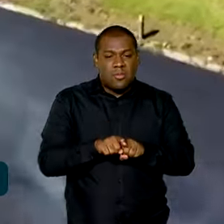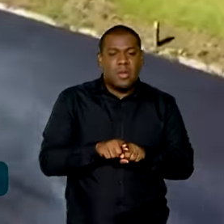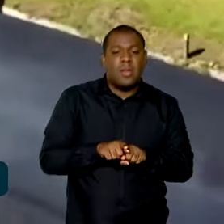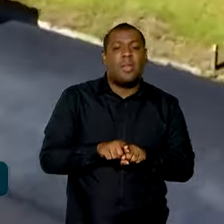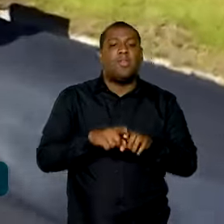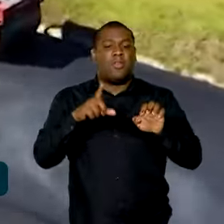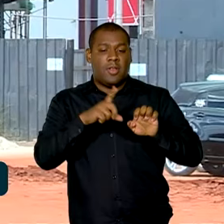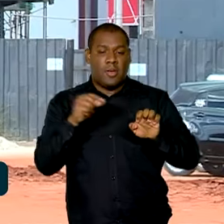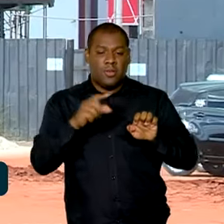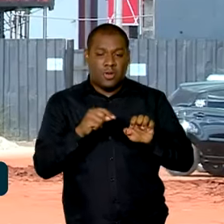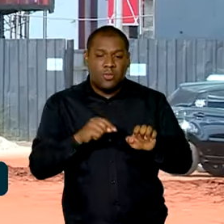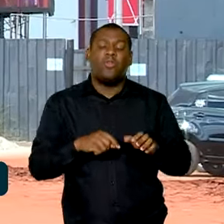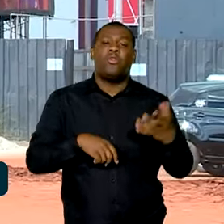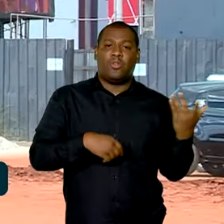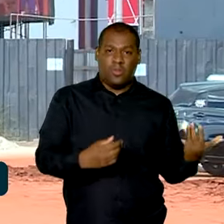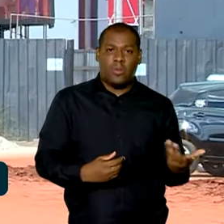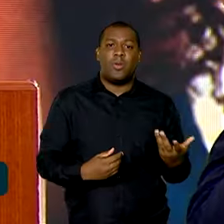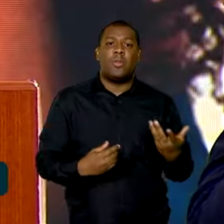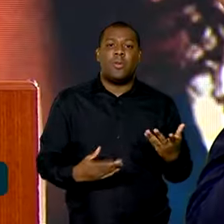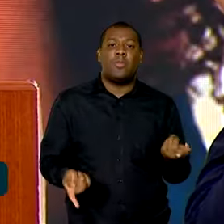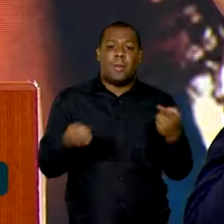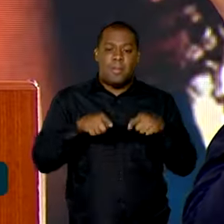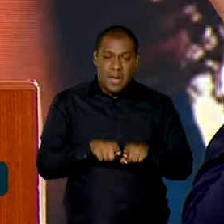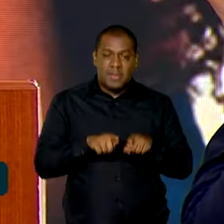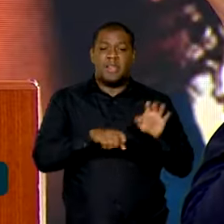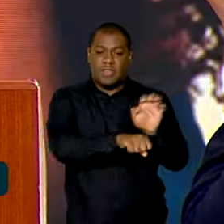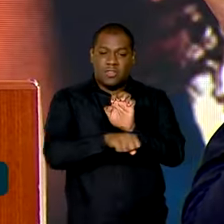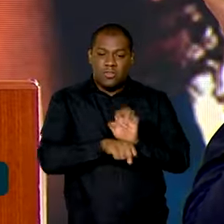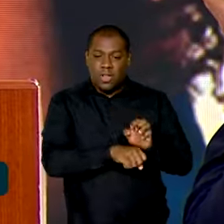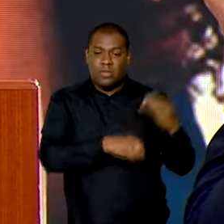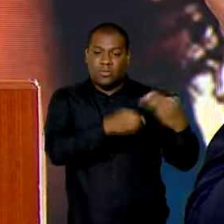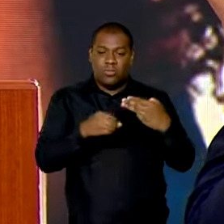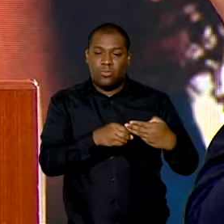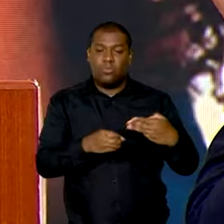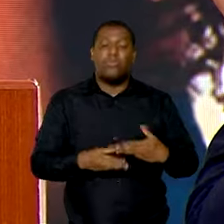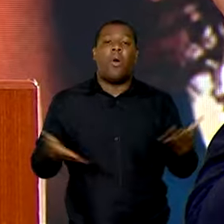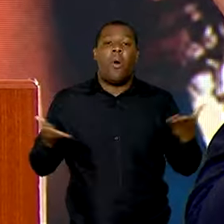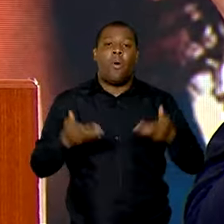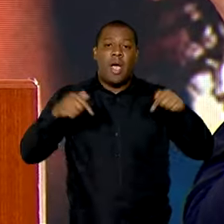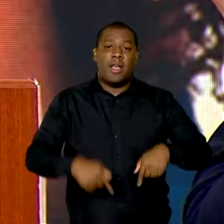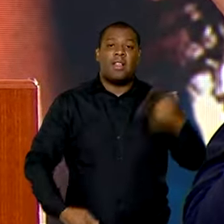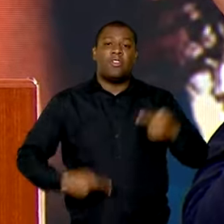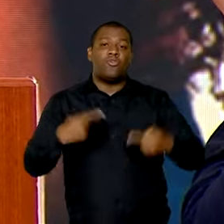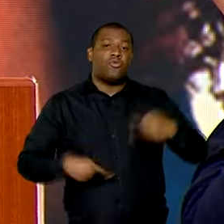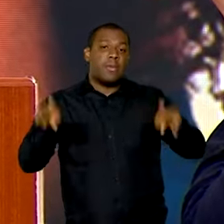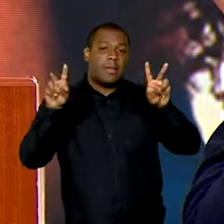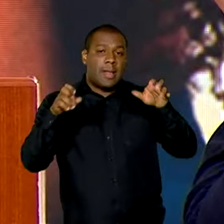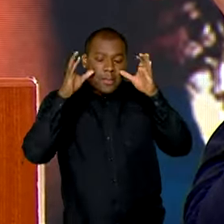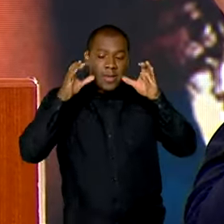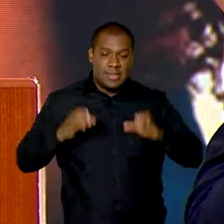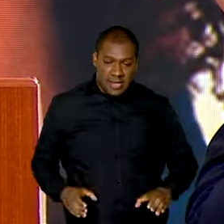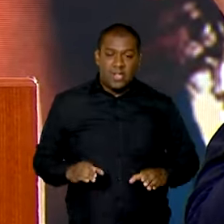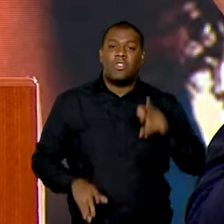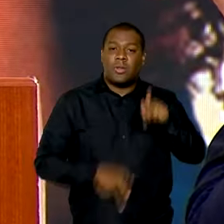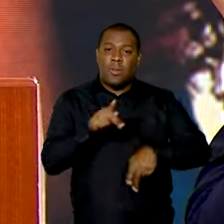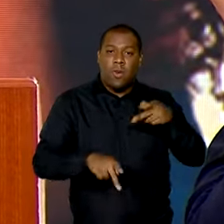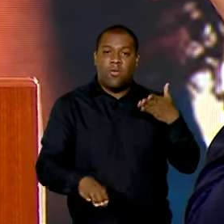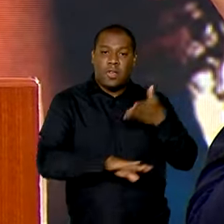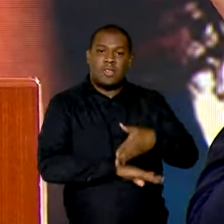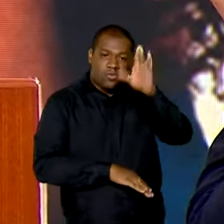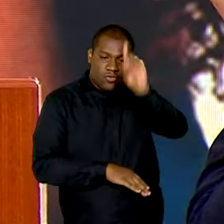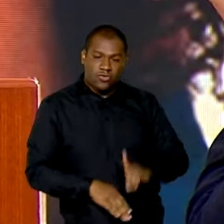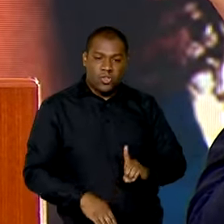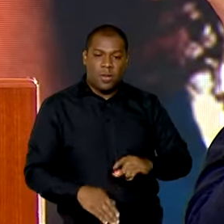a participação dos estados e municípios. O que está em discussão aqui é cidadania, é direitos, é a